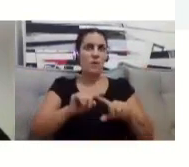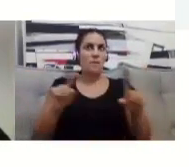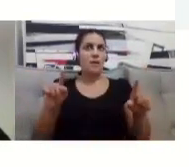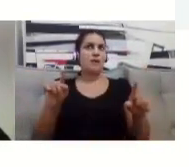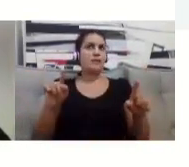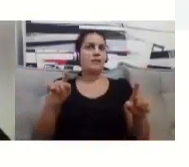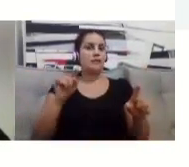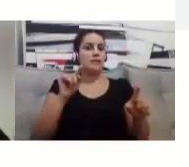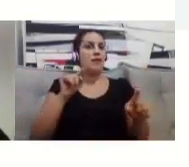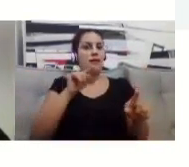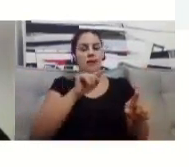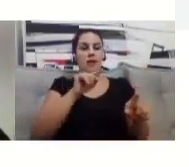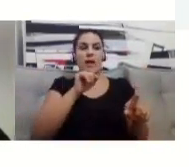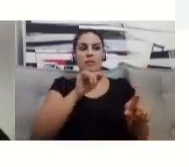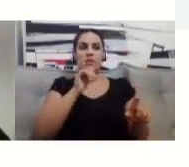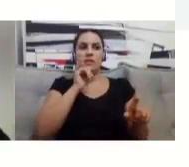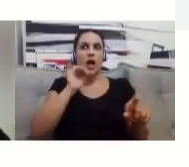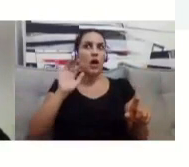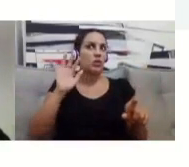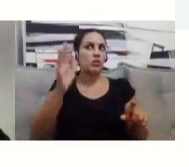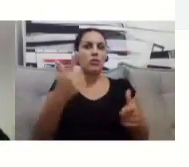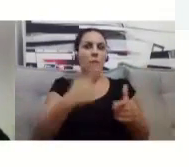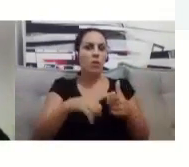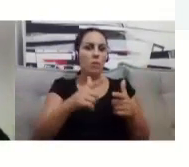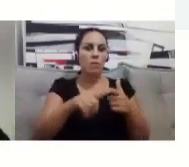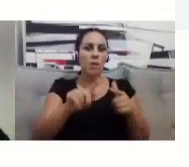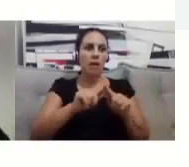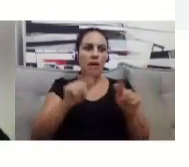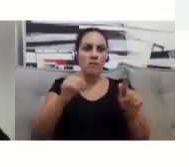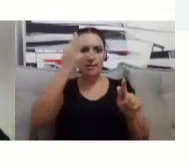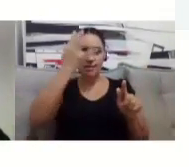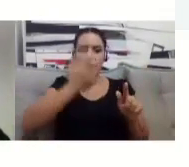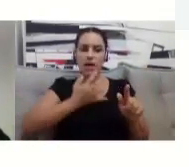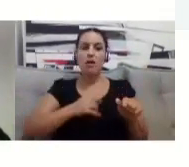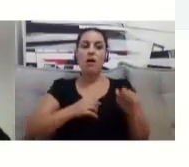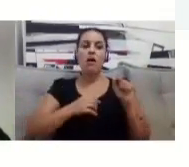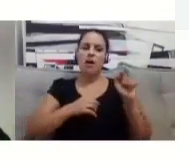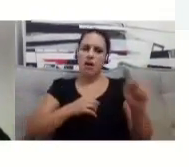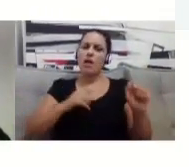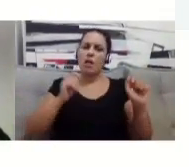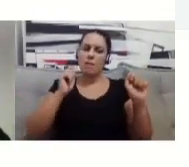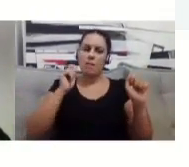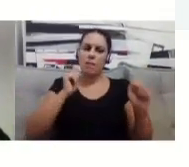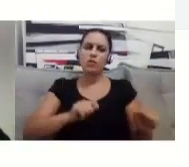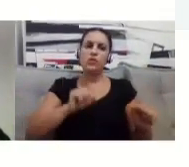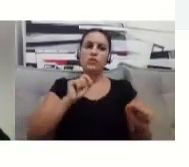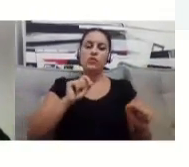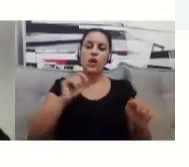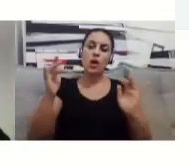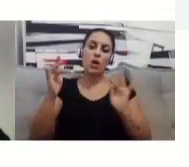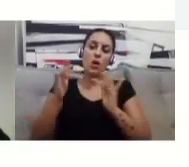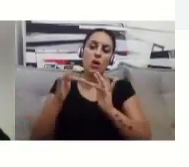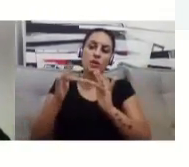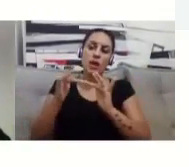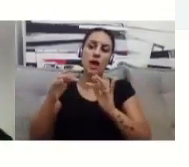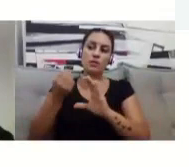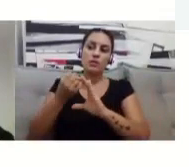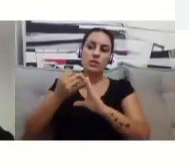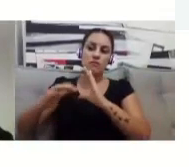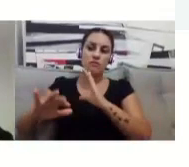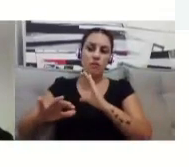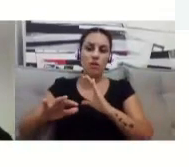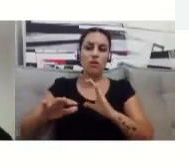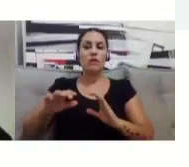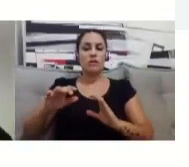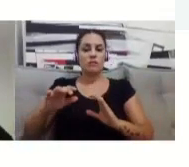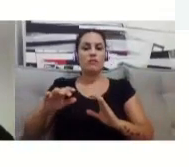dias, o e-mail de contato conosco é multimeios.sefora.ifes